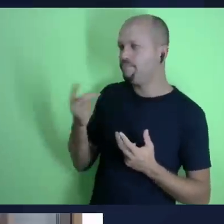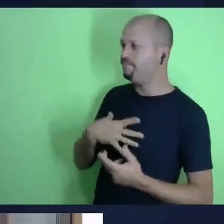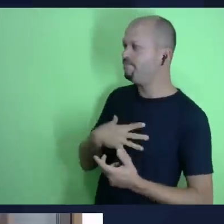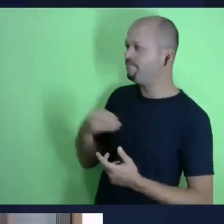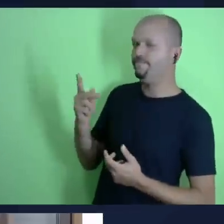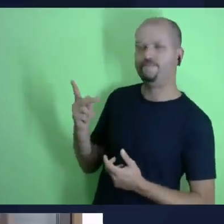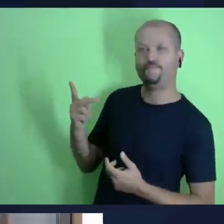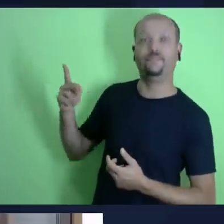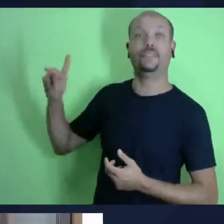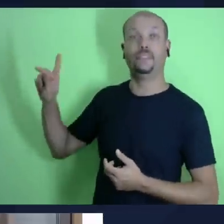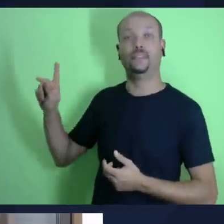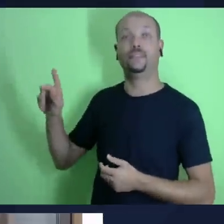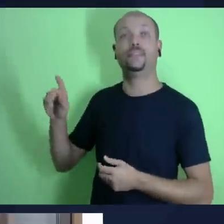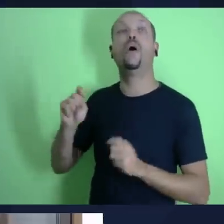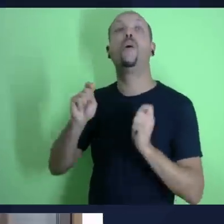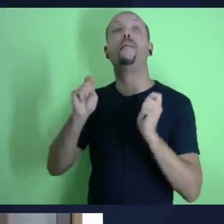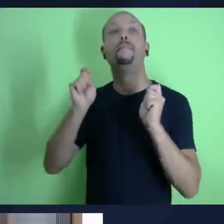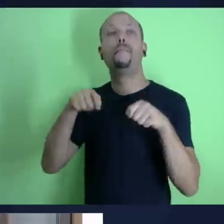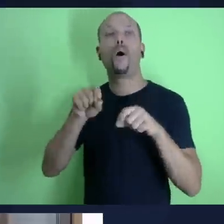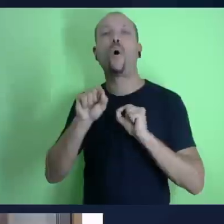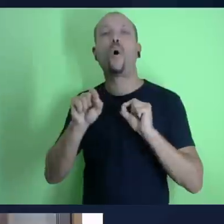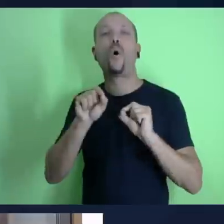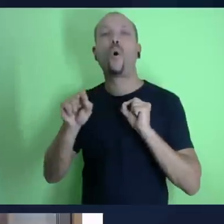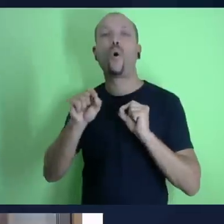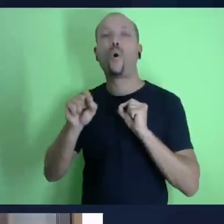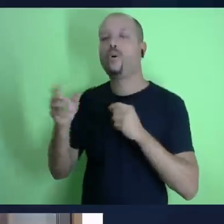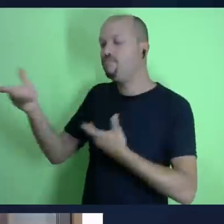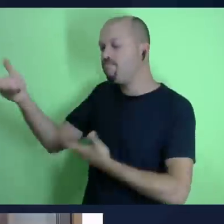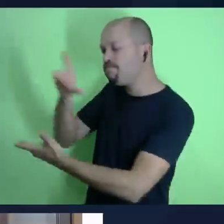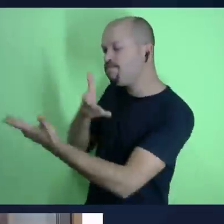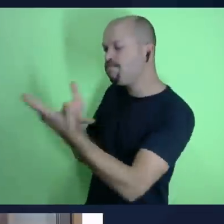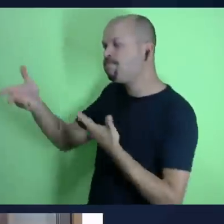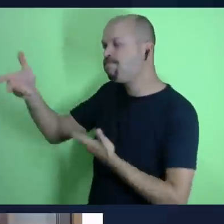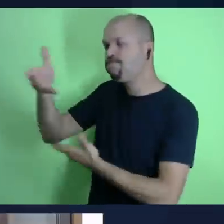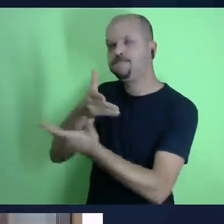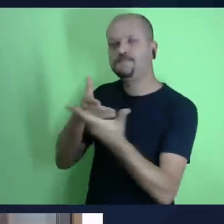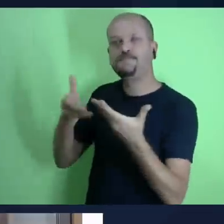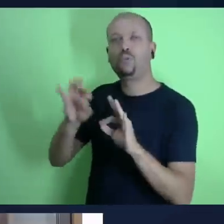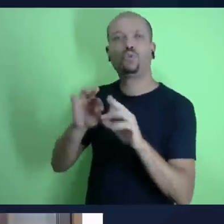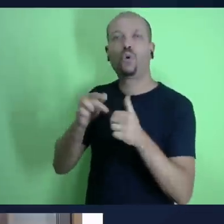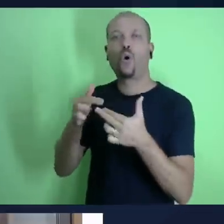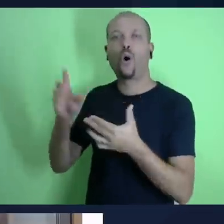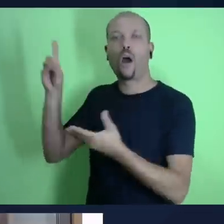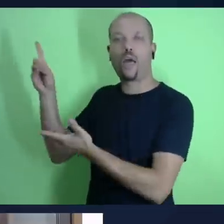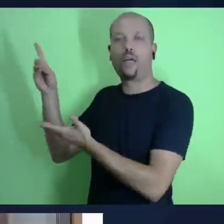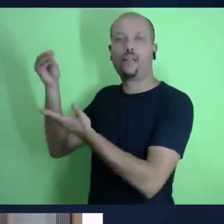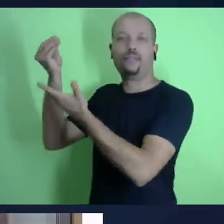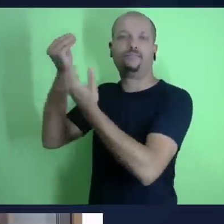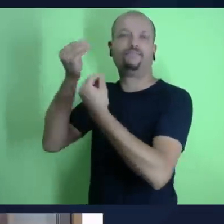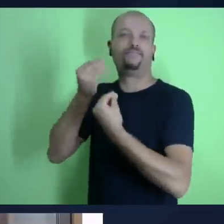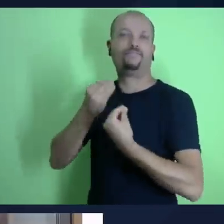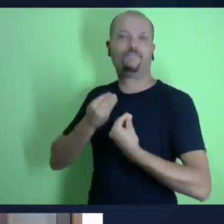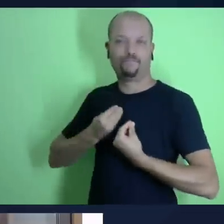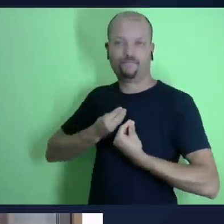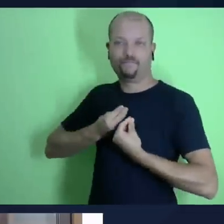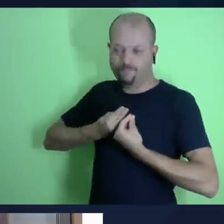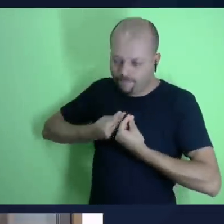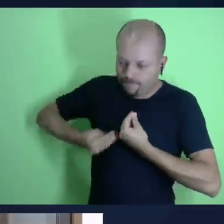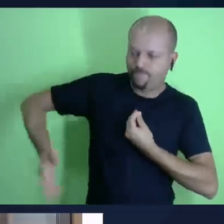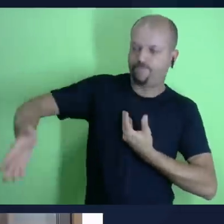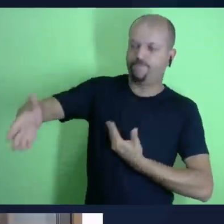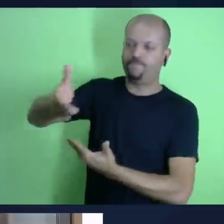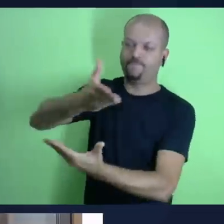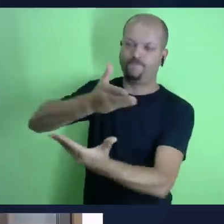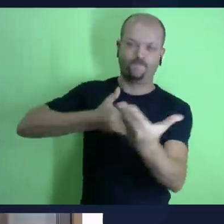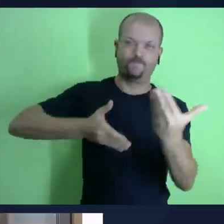né então lá em gênesis 1 26 não é quando deus dizia assim façamos o homem a nossa